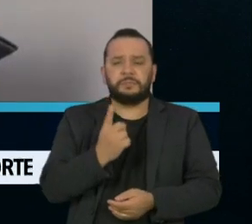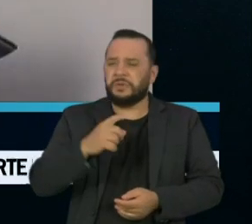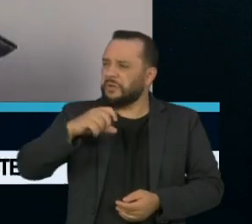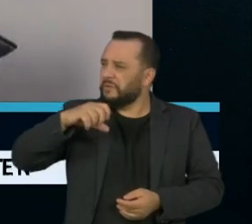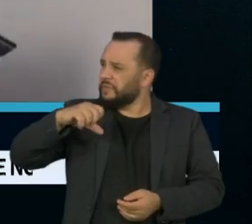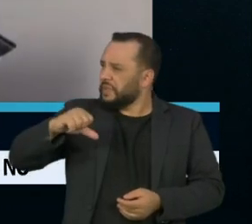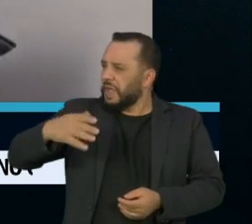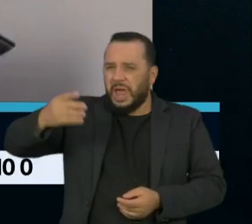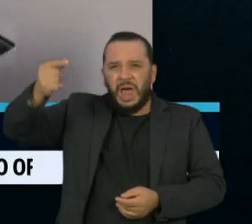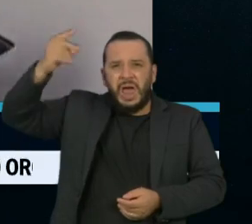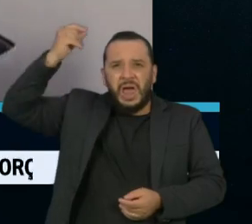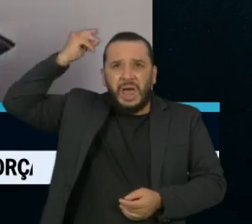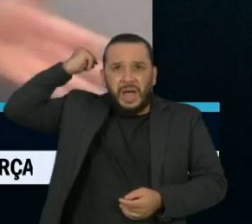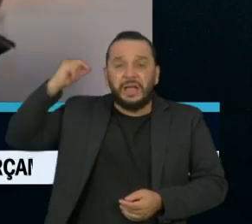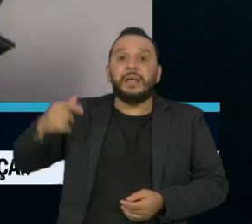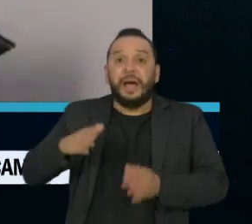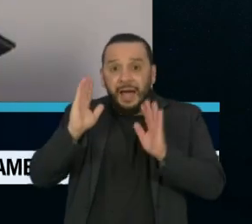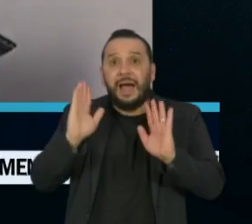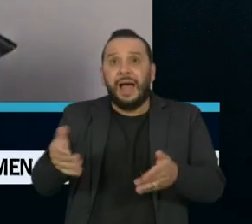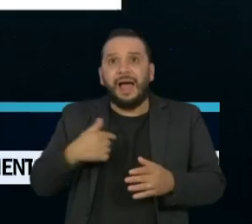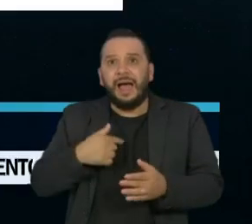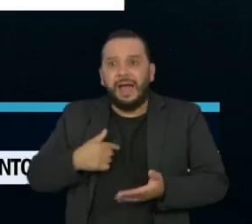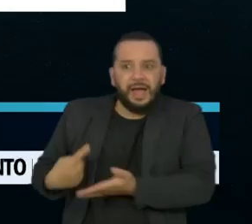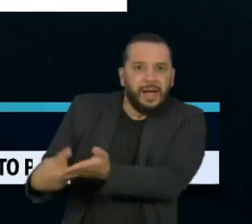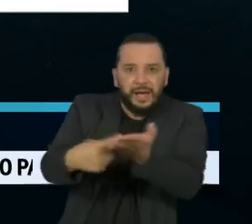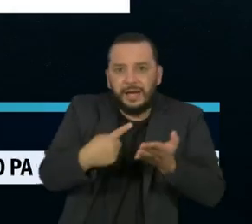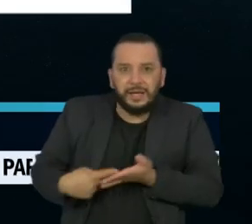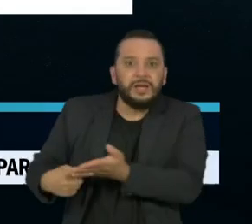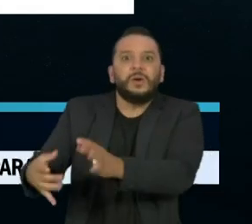bolinha, vocês vão perceber que a ação foi em conjunta.